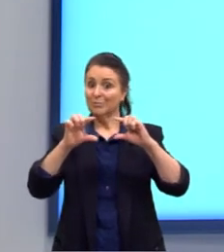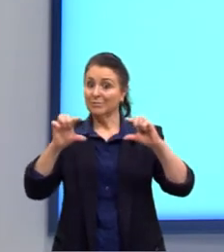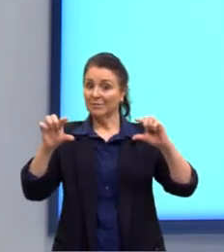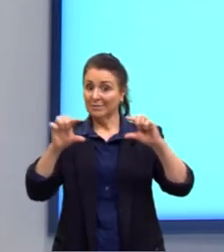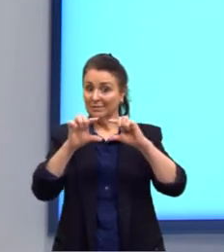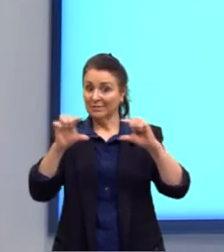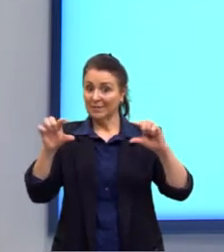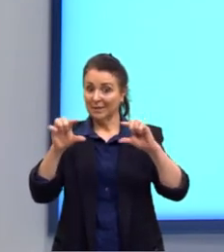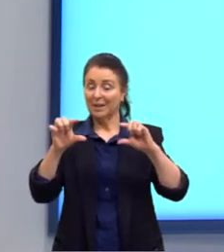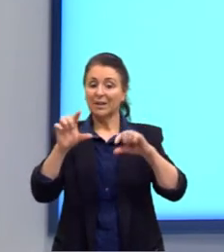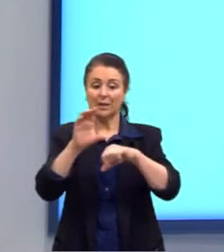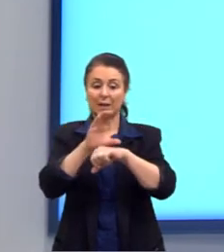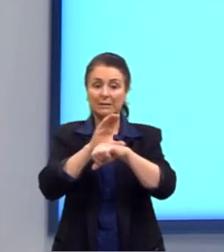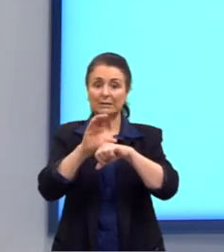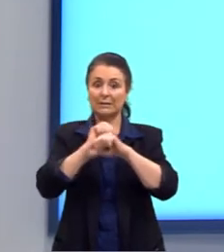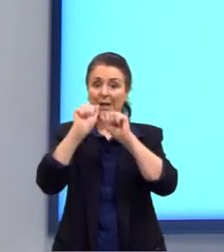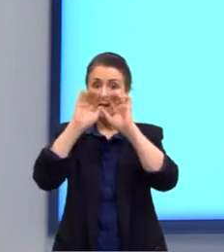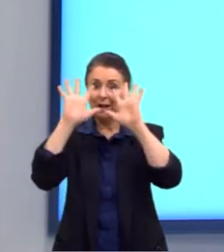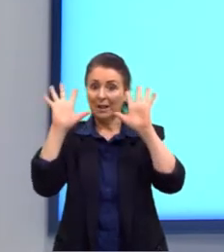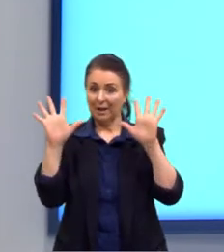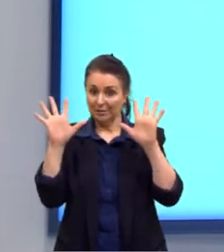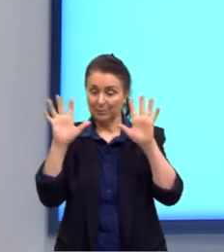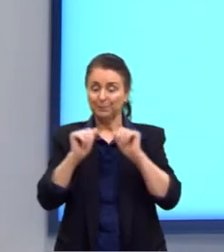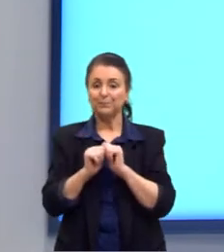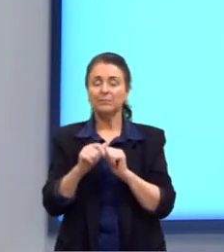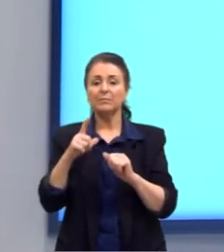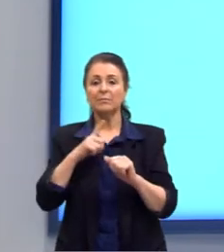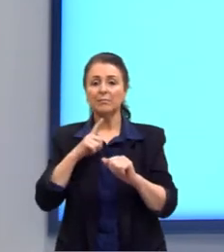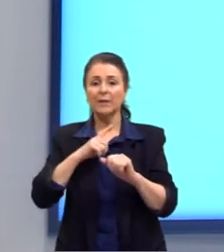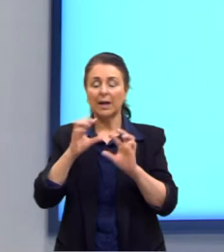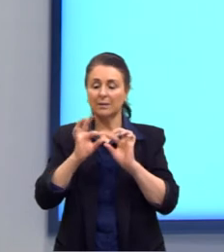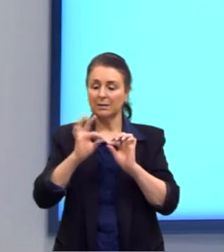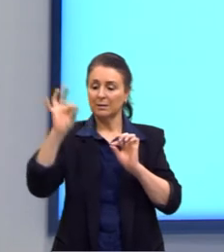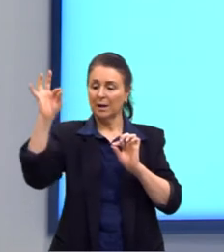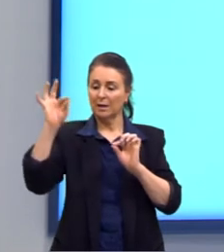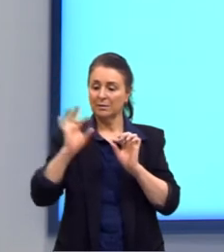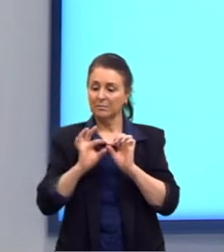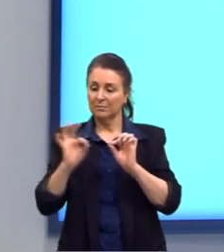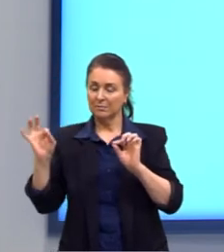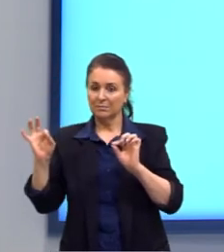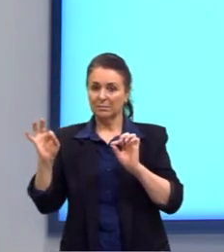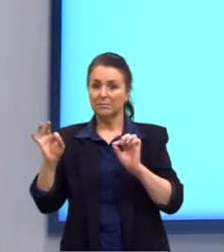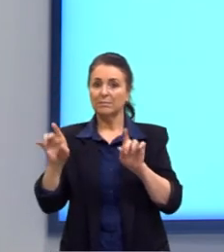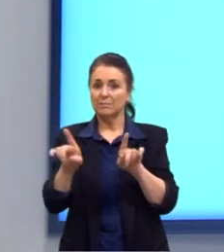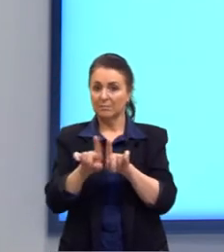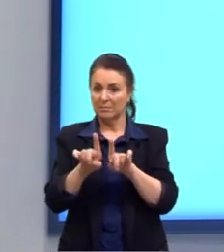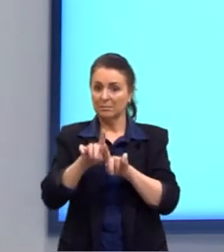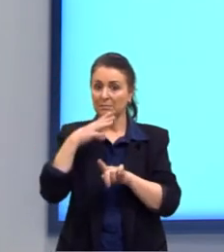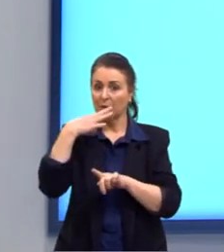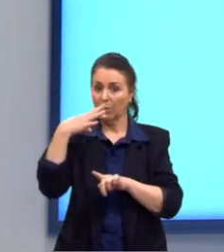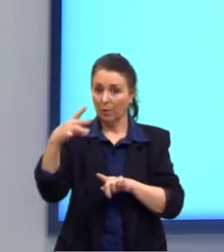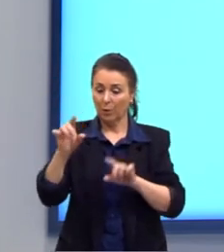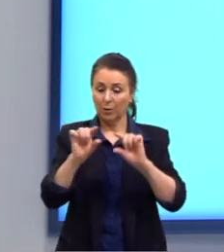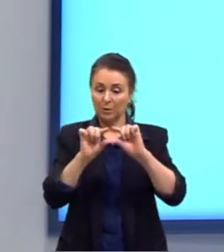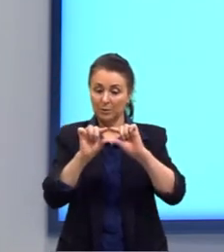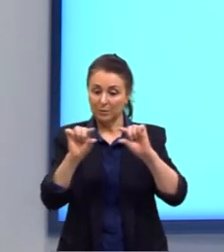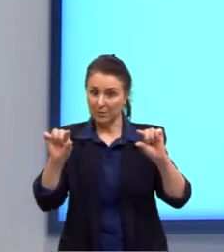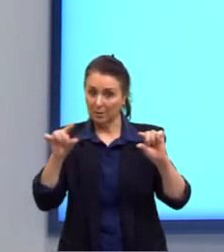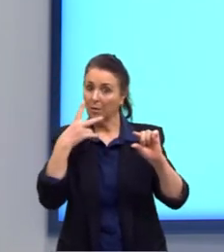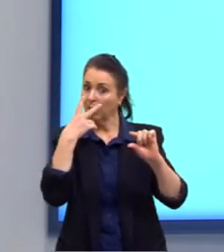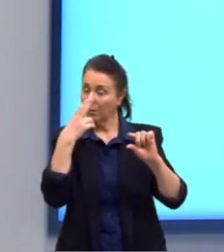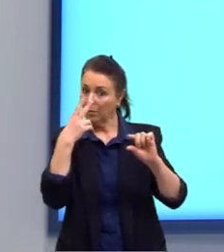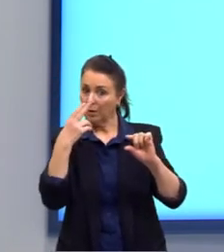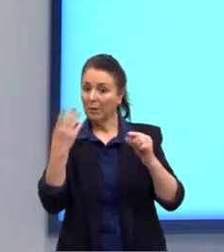que está em cinza claro. Essas hastes que têm, então, a mesma tonalidade e a mesma espessura, elas são